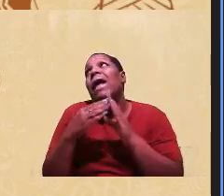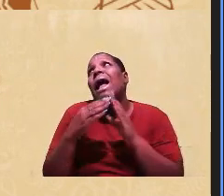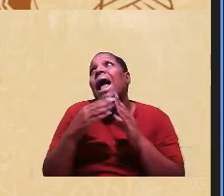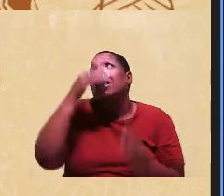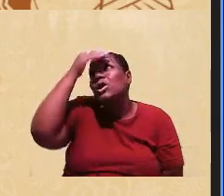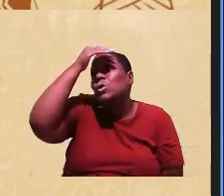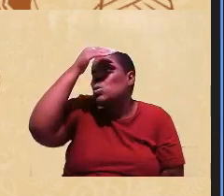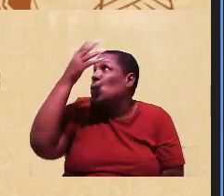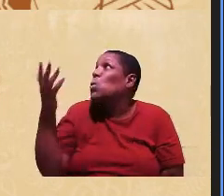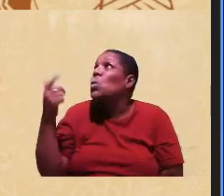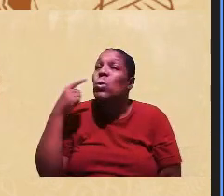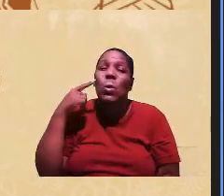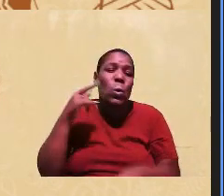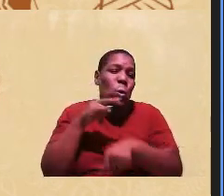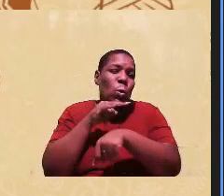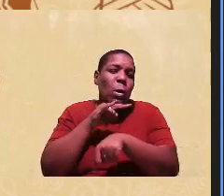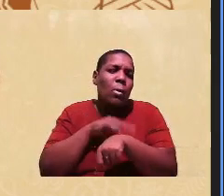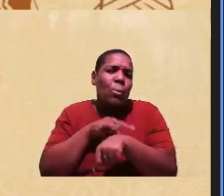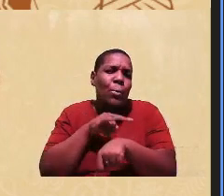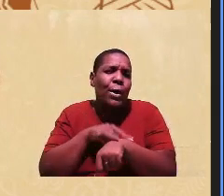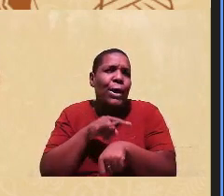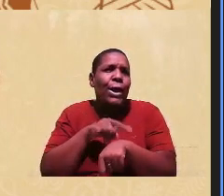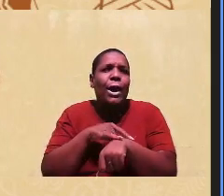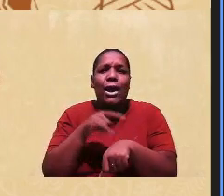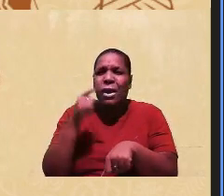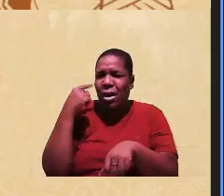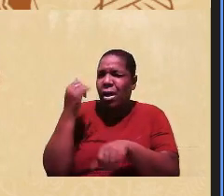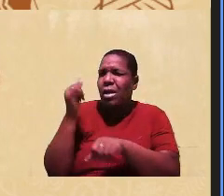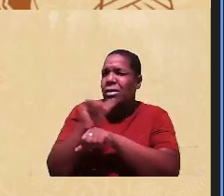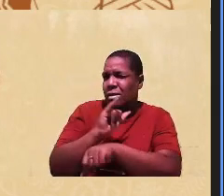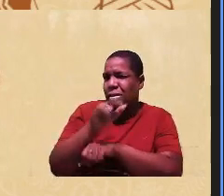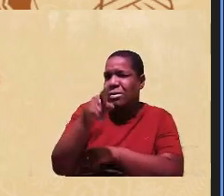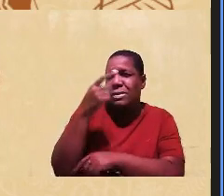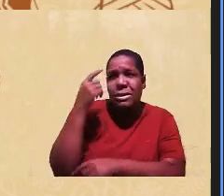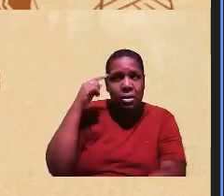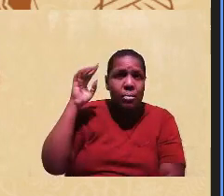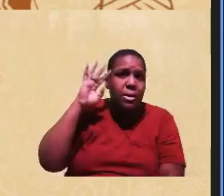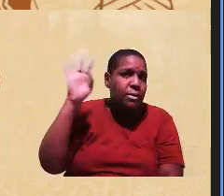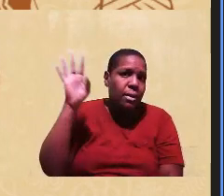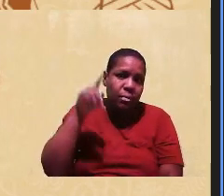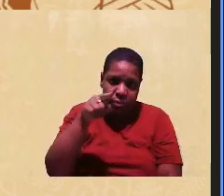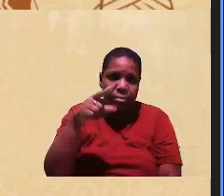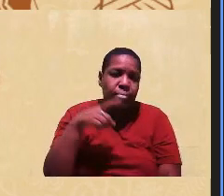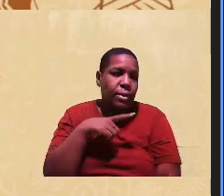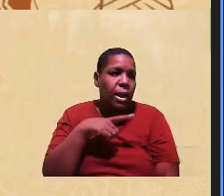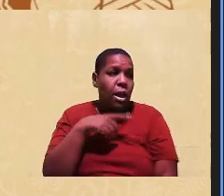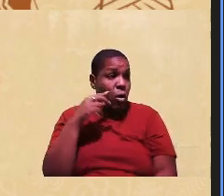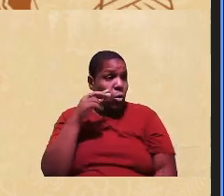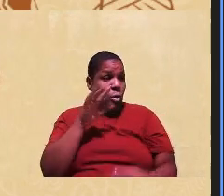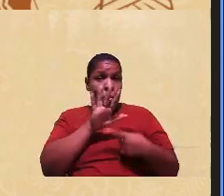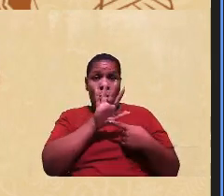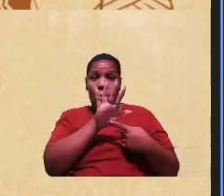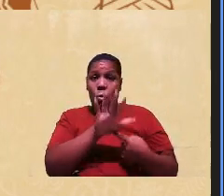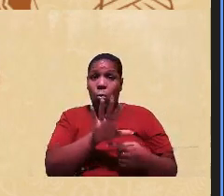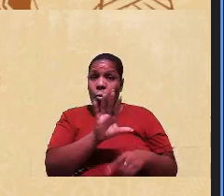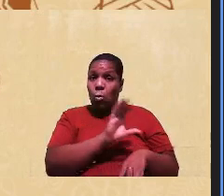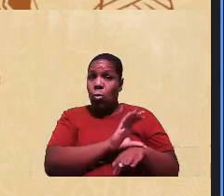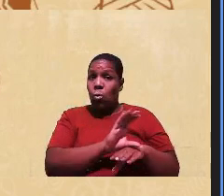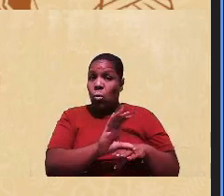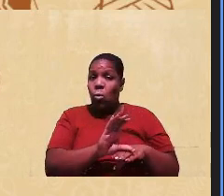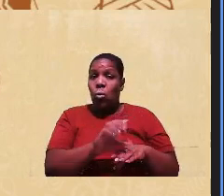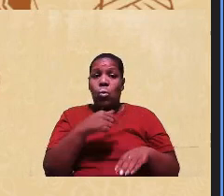ou no banheiro, ou, enfim, as estratégias que vocês possam imaginar. Mas eu posso mostrar num curso, se a gente for fazer um